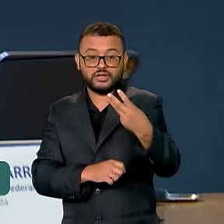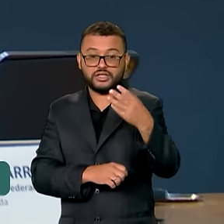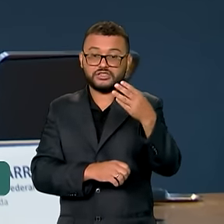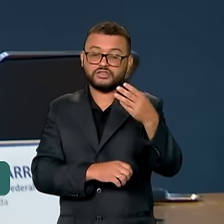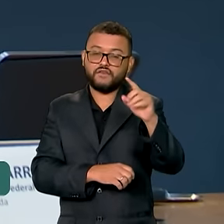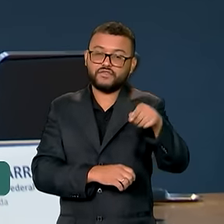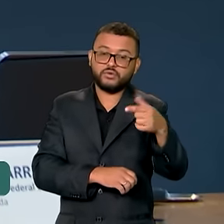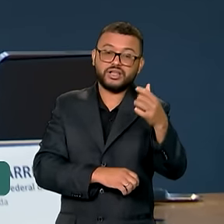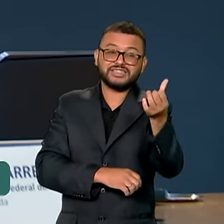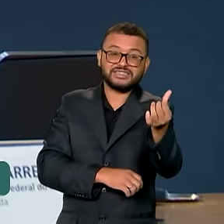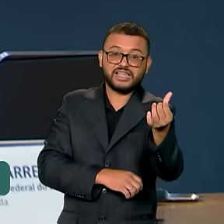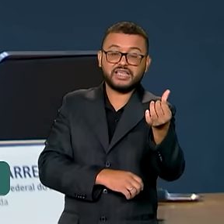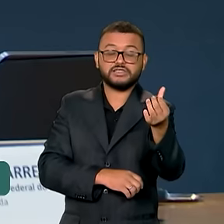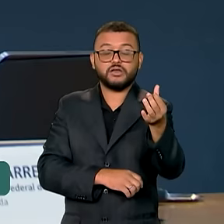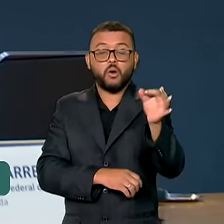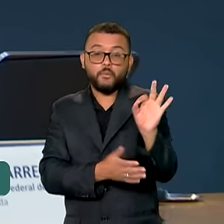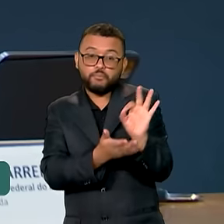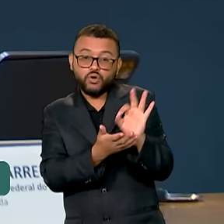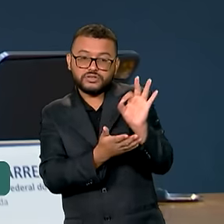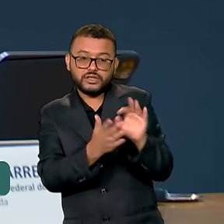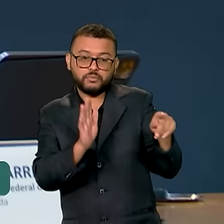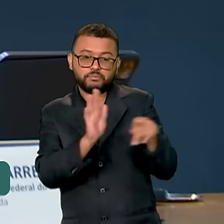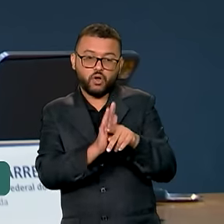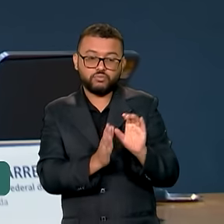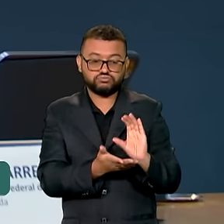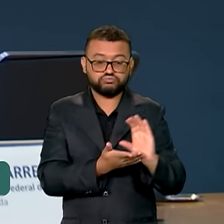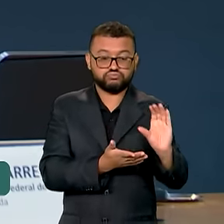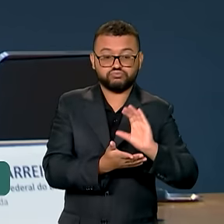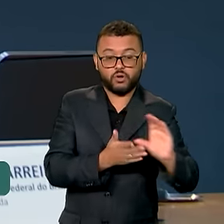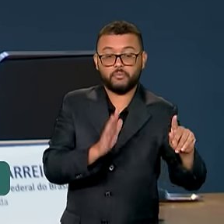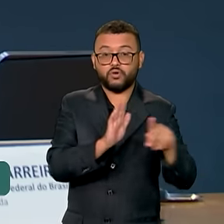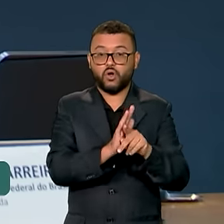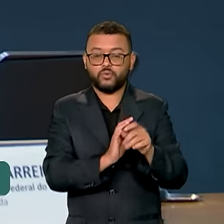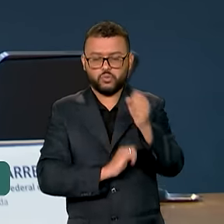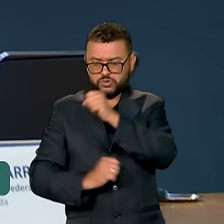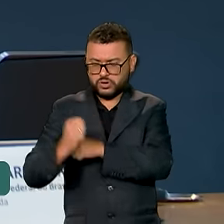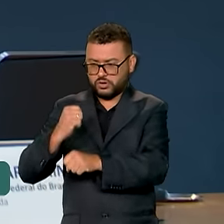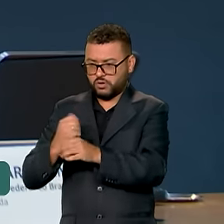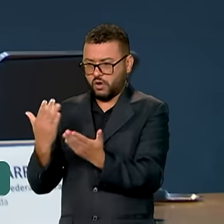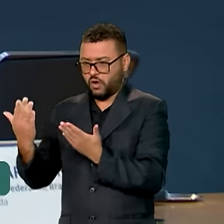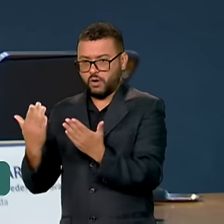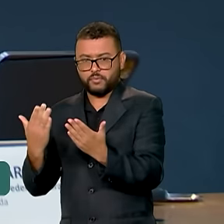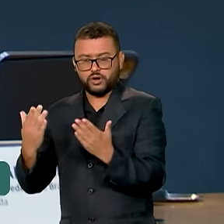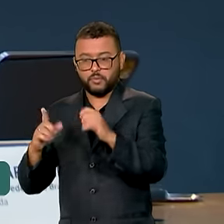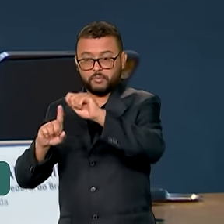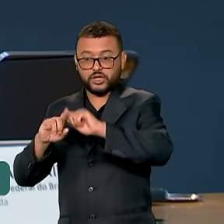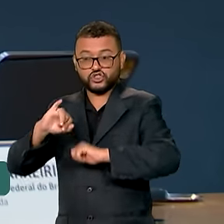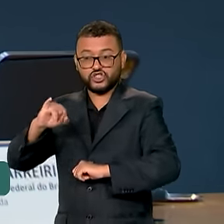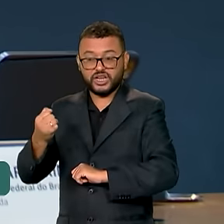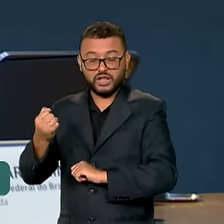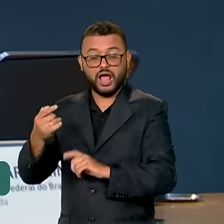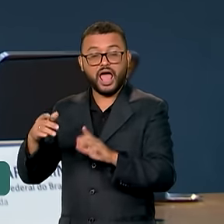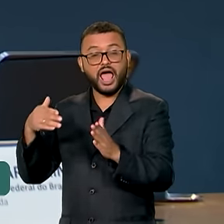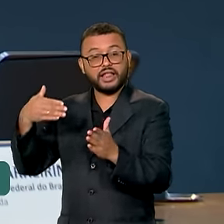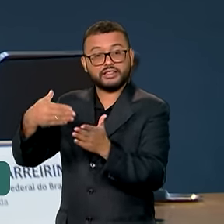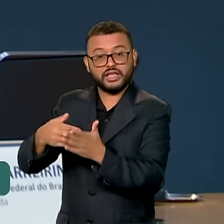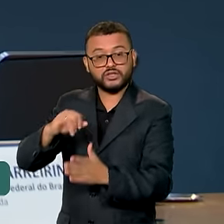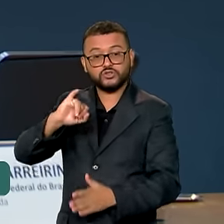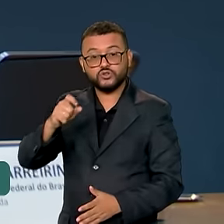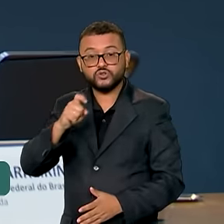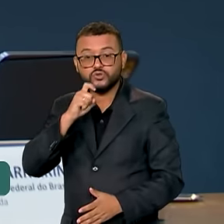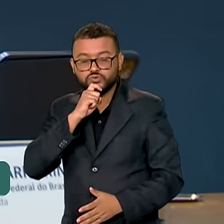% com aumento de receita nominal de 13,6% em relação ao ano passado, de janeiro a junho, e 9